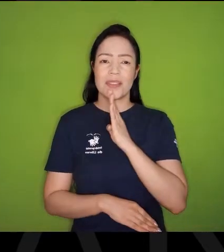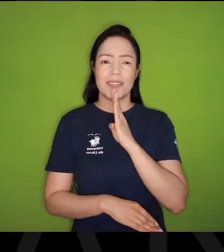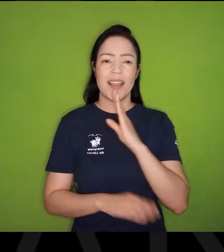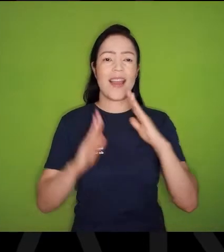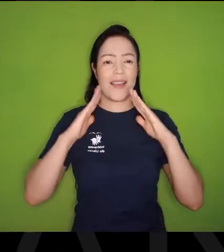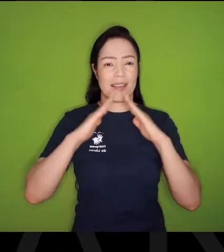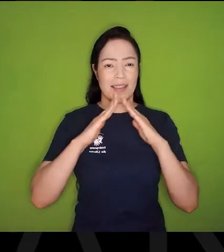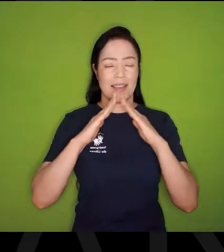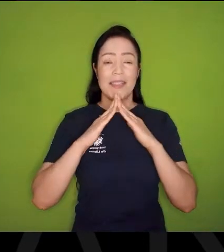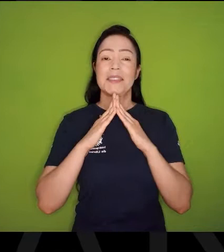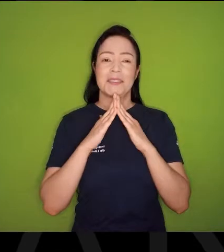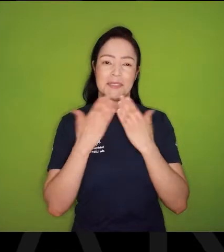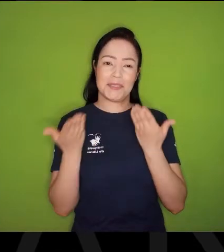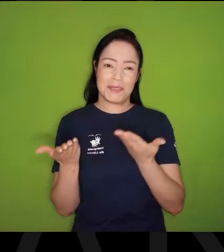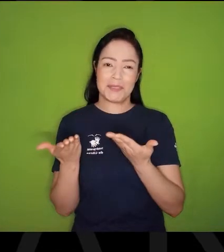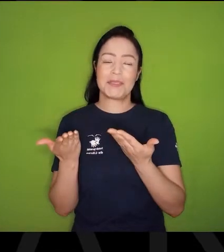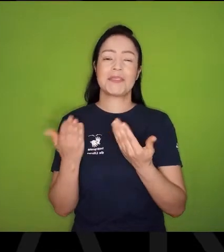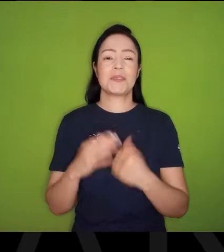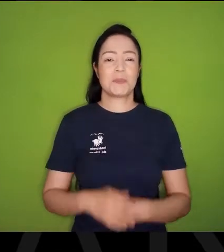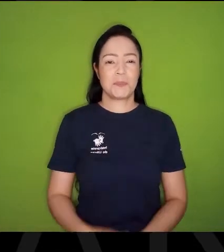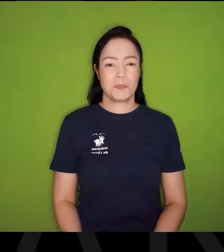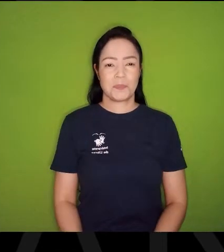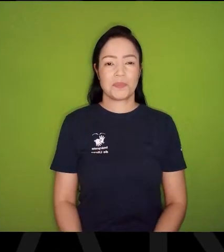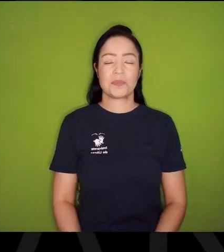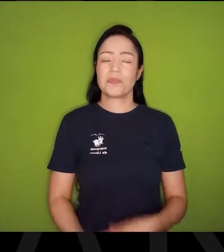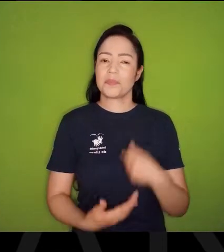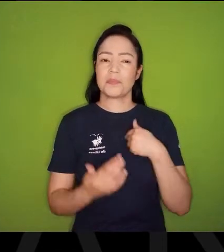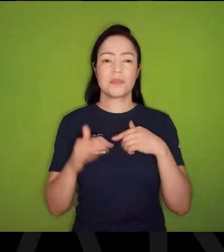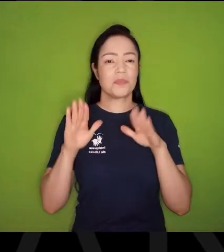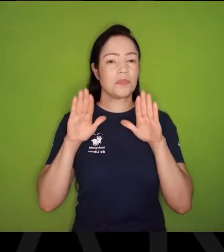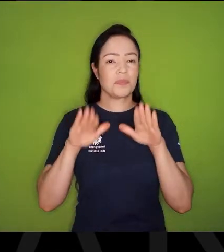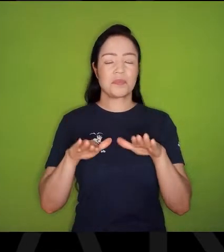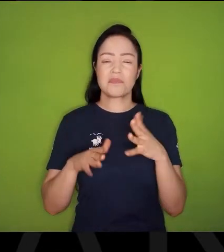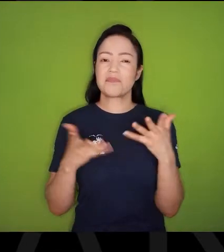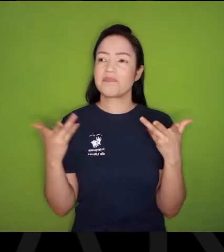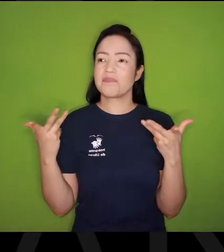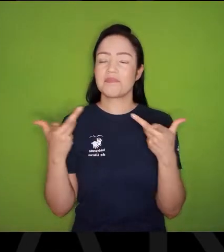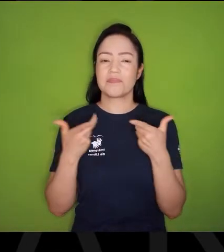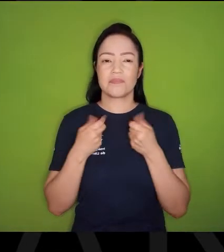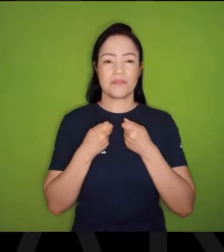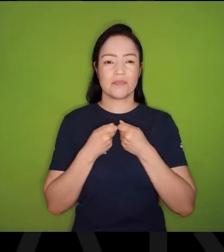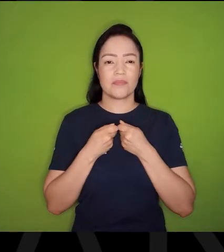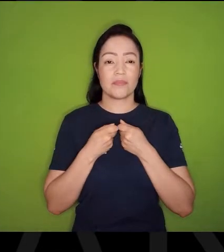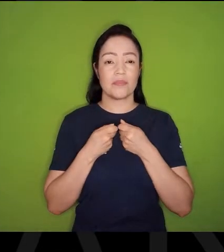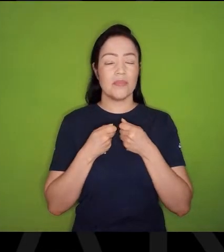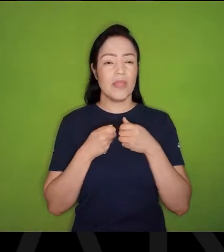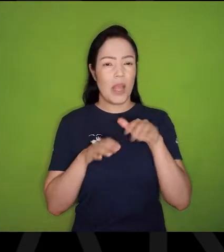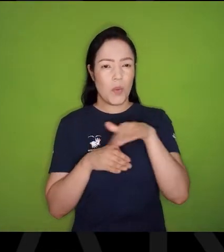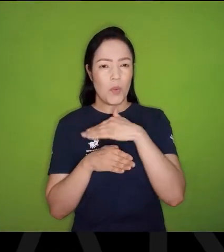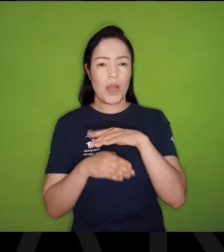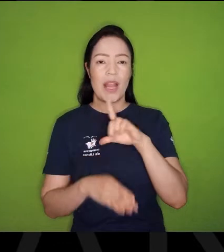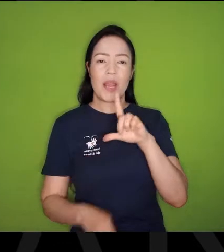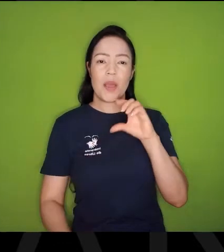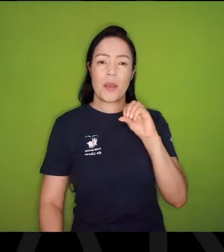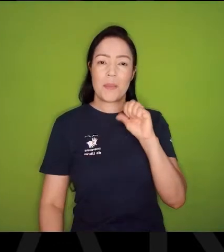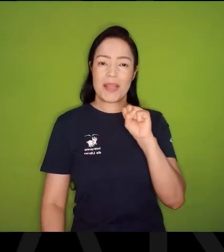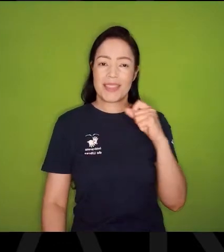a Casa do Poeta, E fui lá e fiquei encantado, E lá na Rua Lopes Chaves